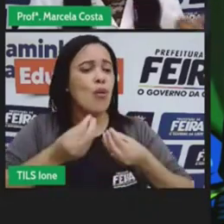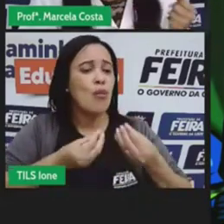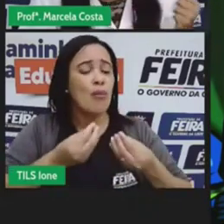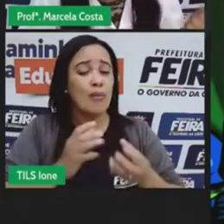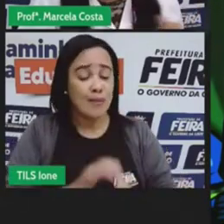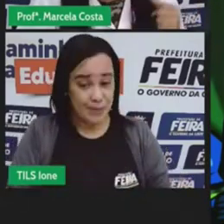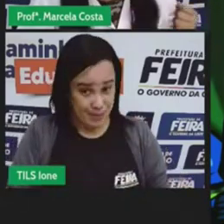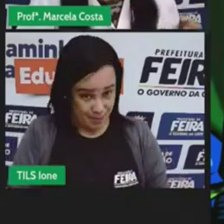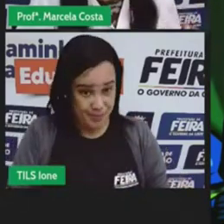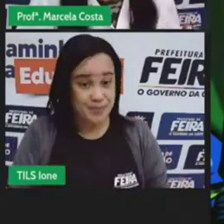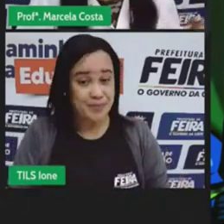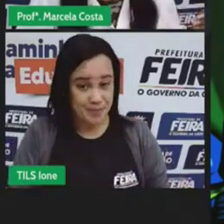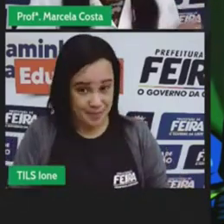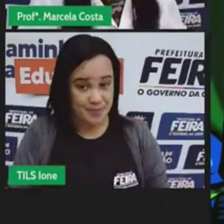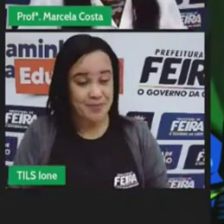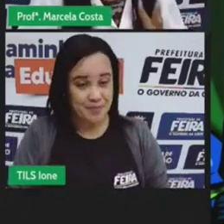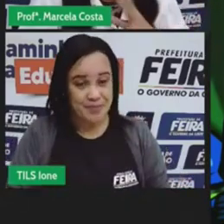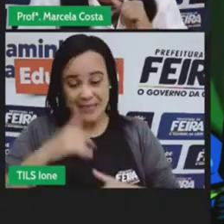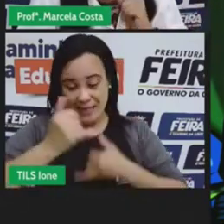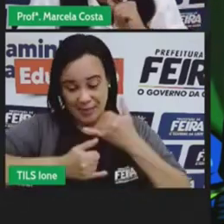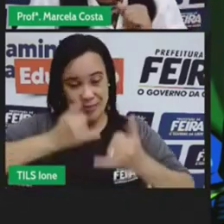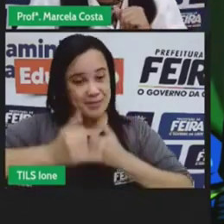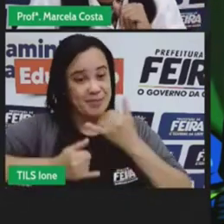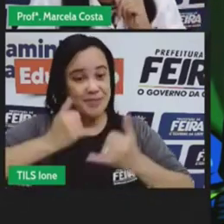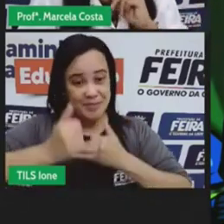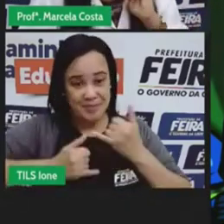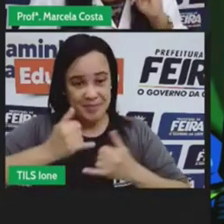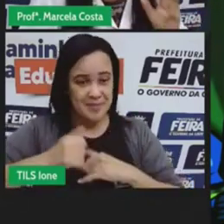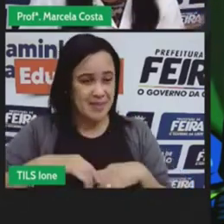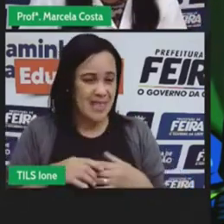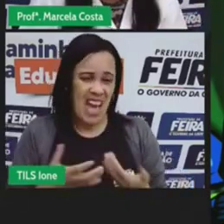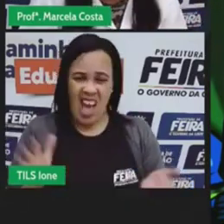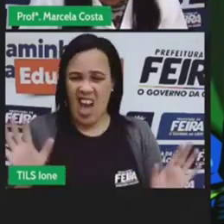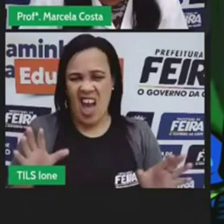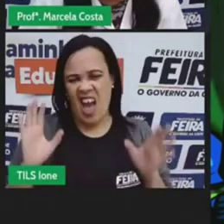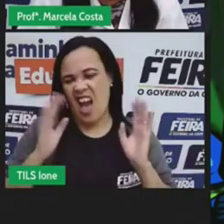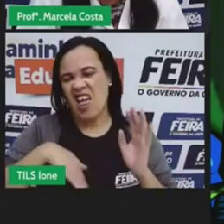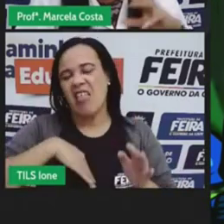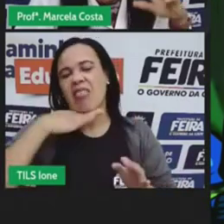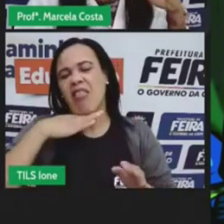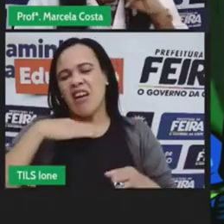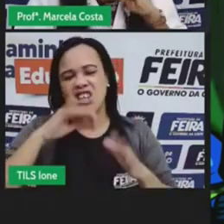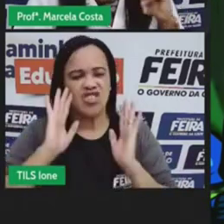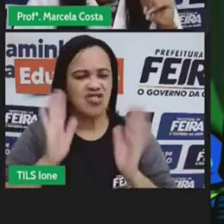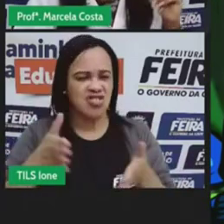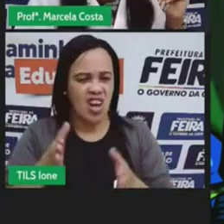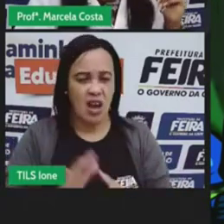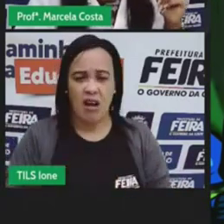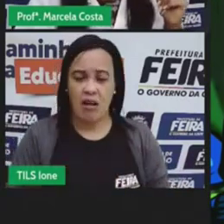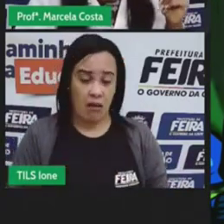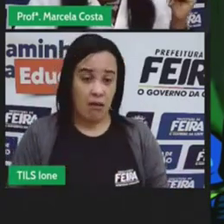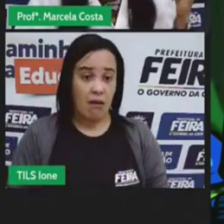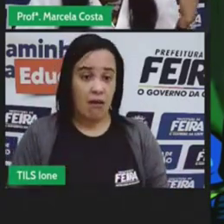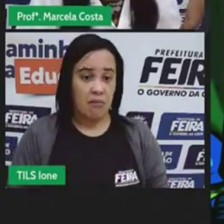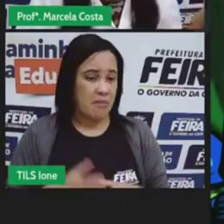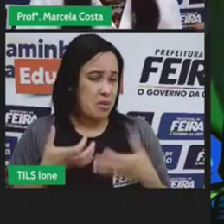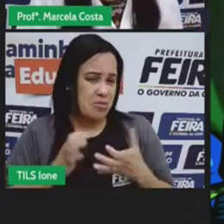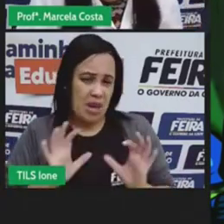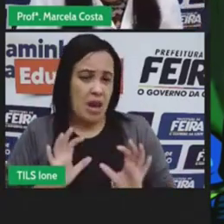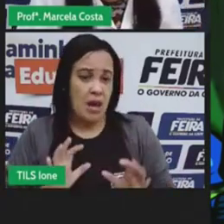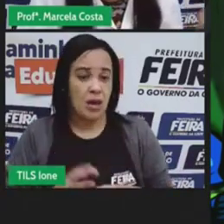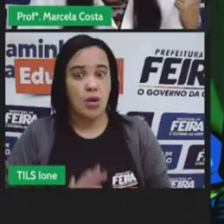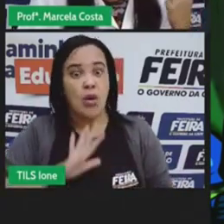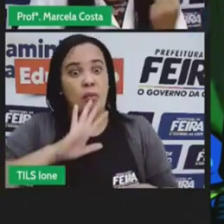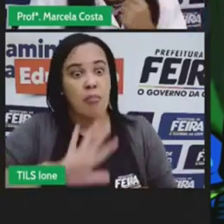olha eu tenho aqui um brinquedo que eu não brinco mais eu tenho ele já há muito tempo mas ele não tem mais graça pra mim mas